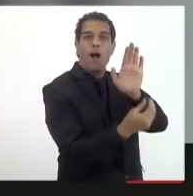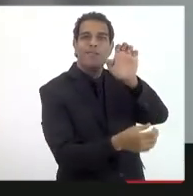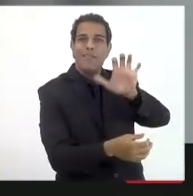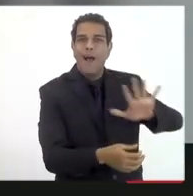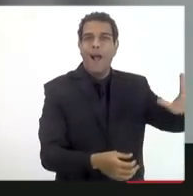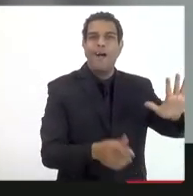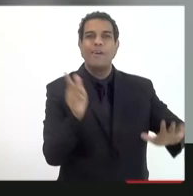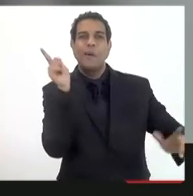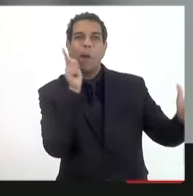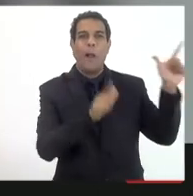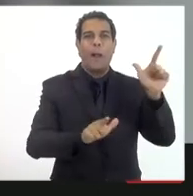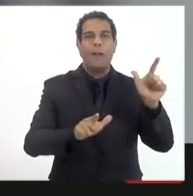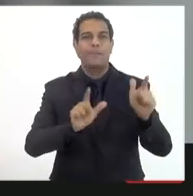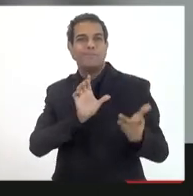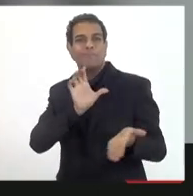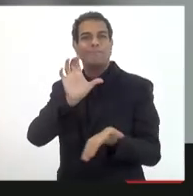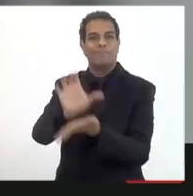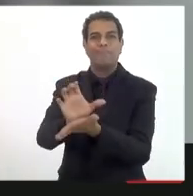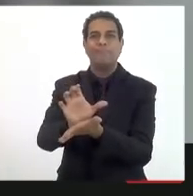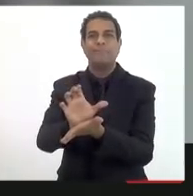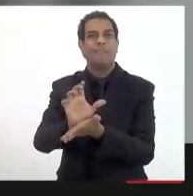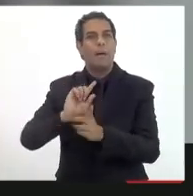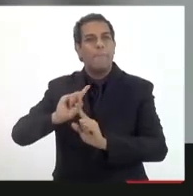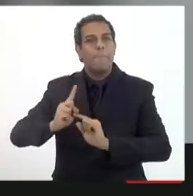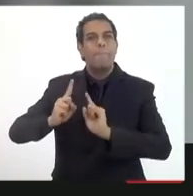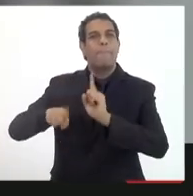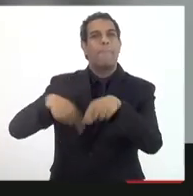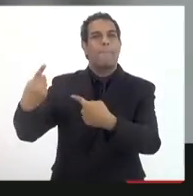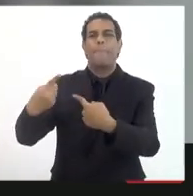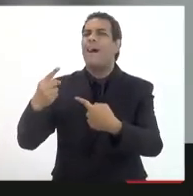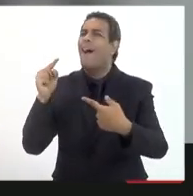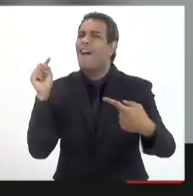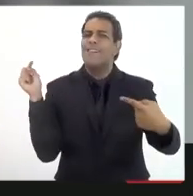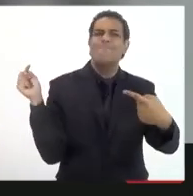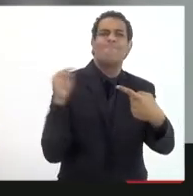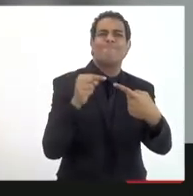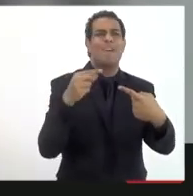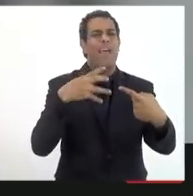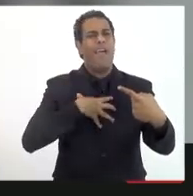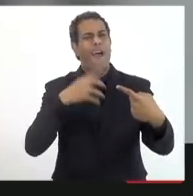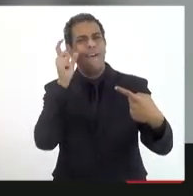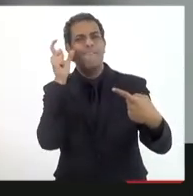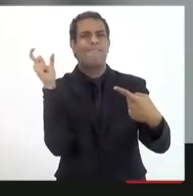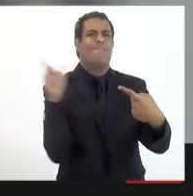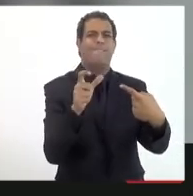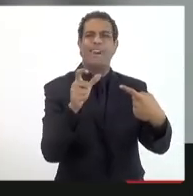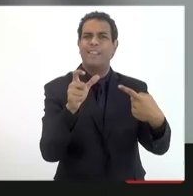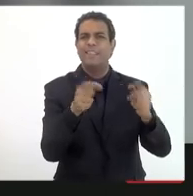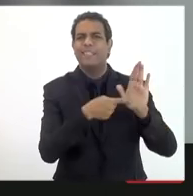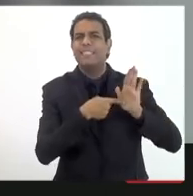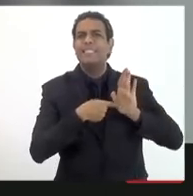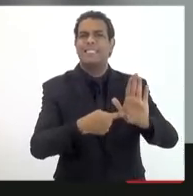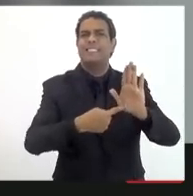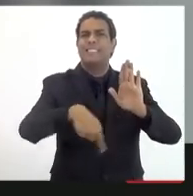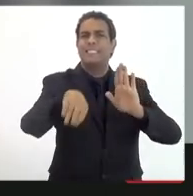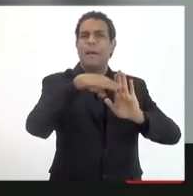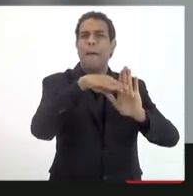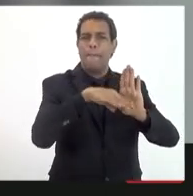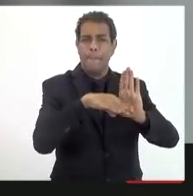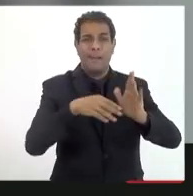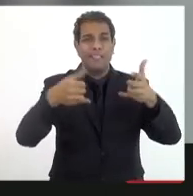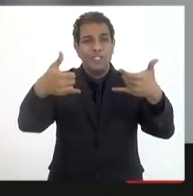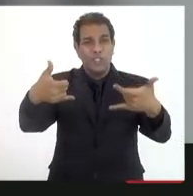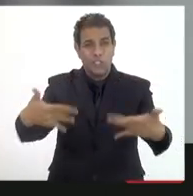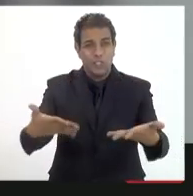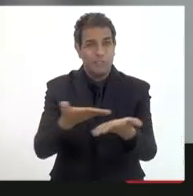constituindo fundos que perpassam governos eu acho que esse é um primeiro ponto que eu queria chamar a atenção e que foi dito